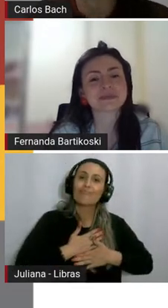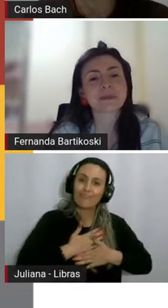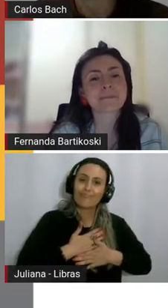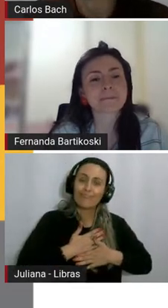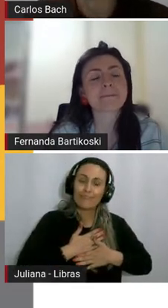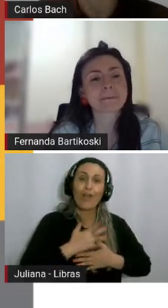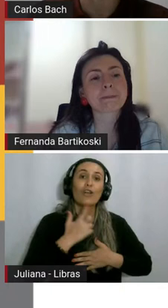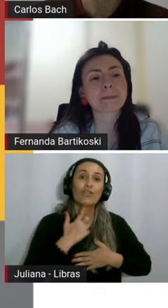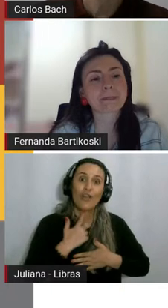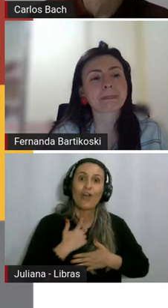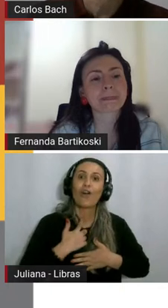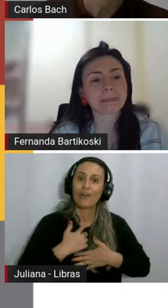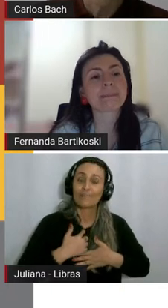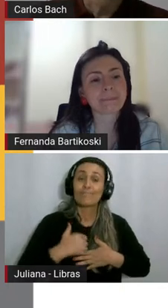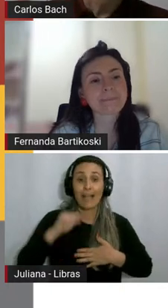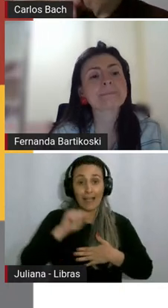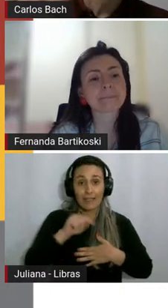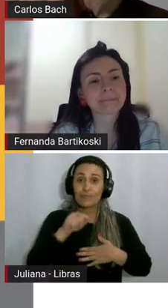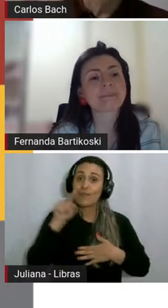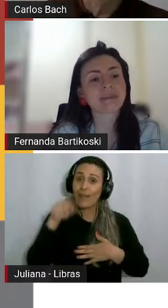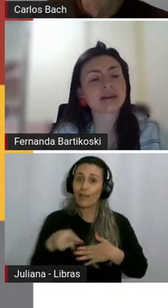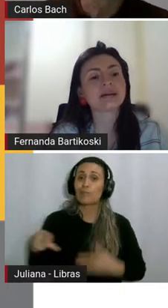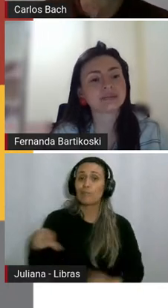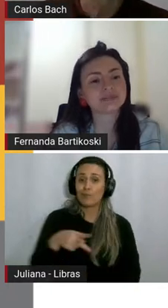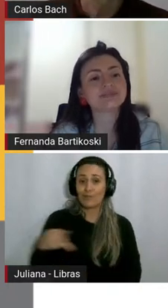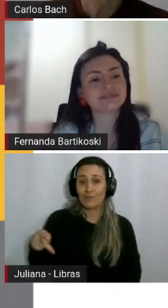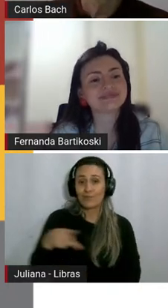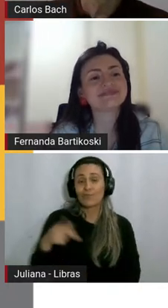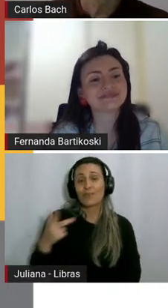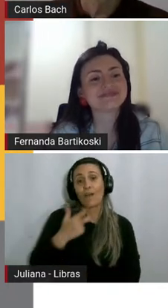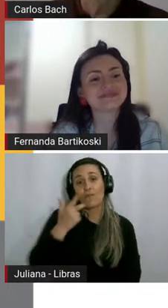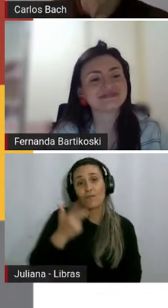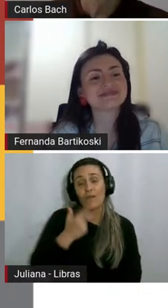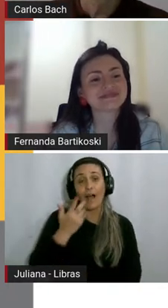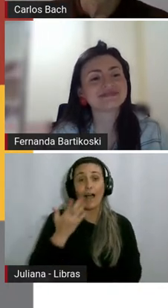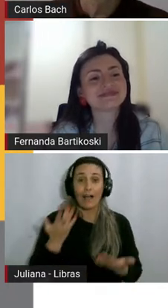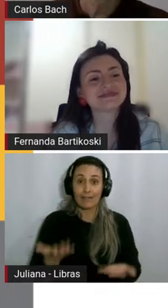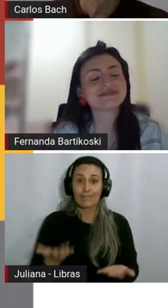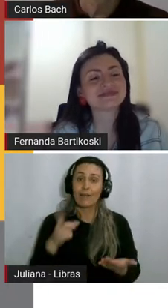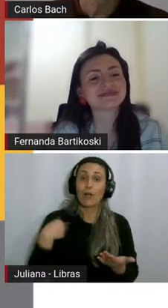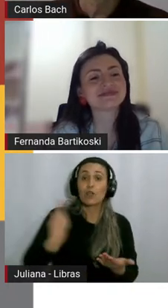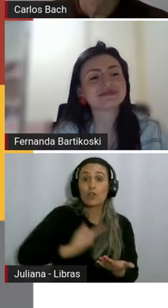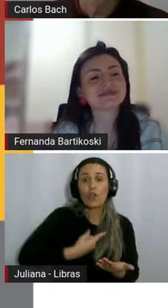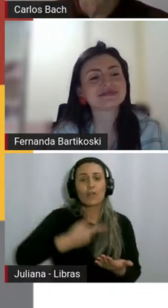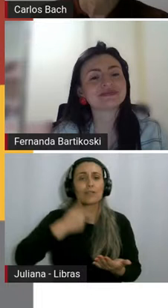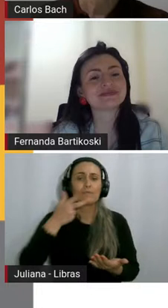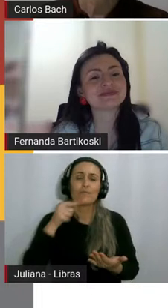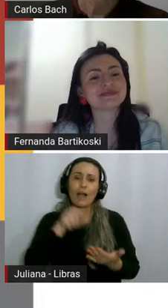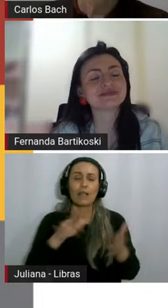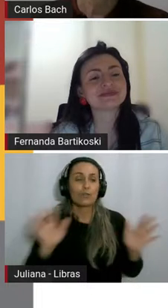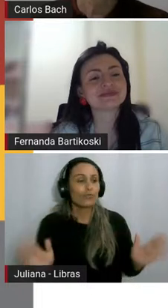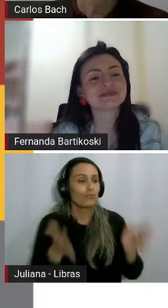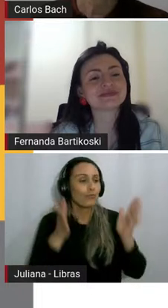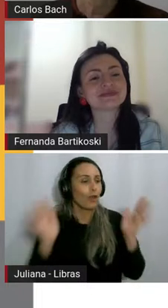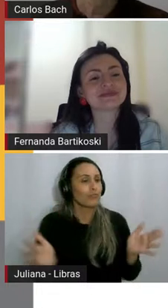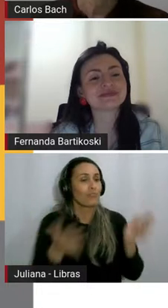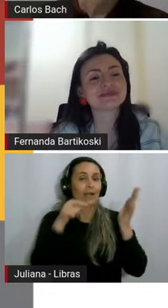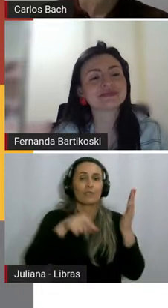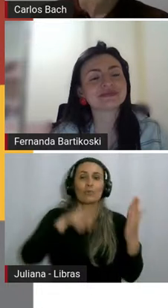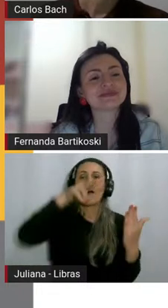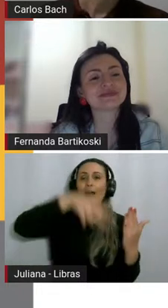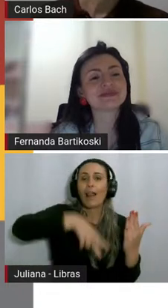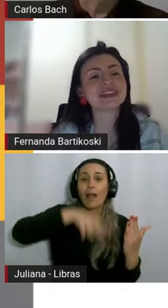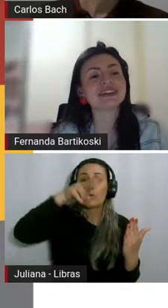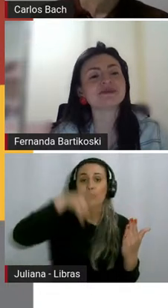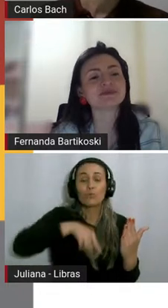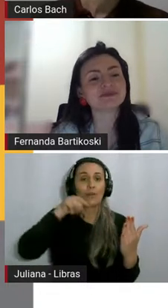professores aqui no chat estão falando, é disso que a gente está falando, dessa leitura que propicia ler o mundo,